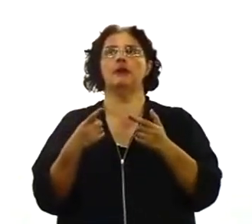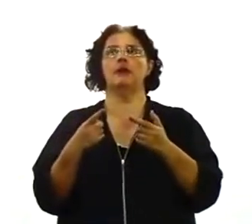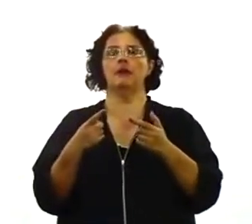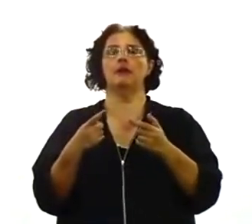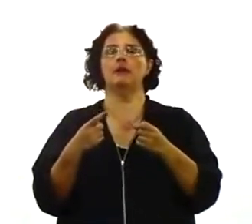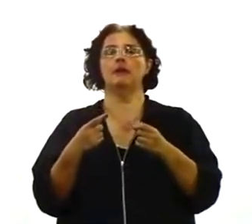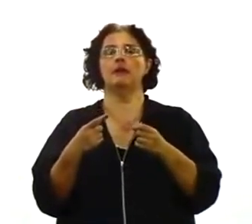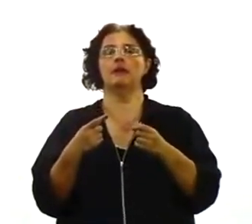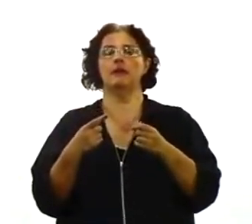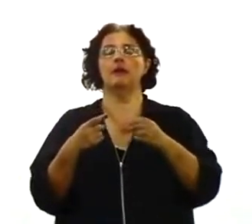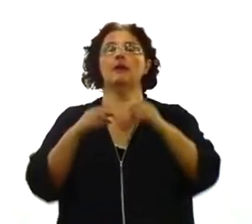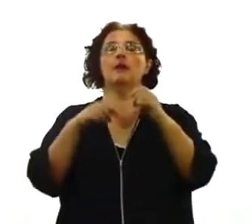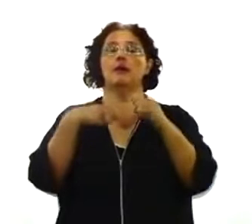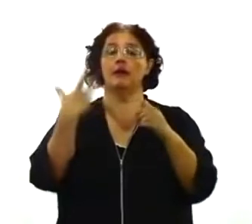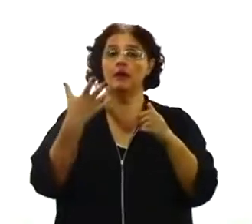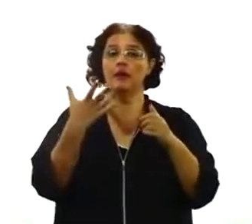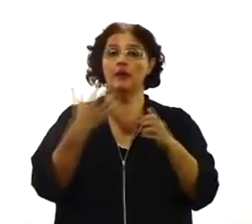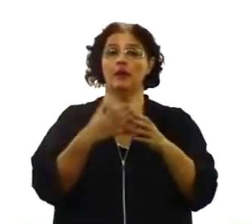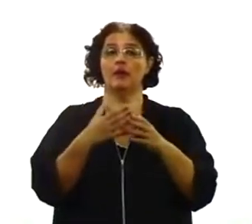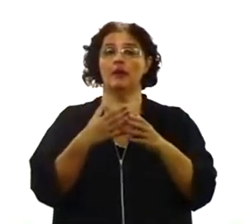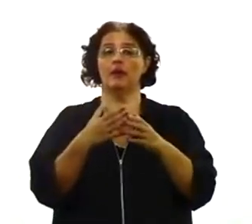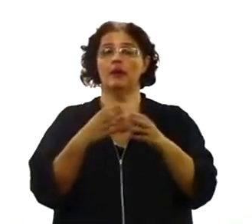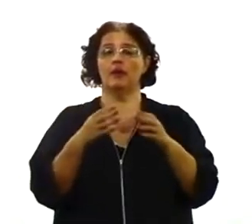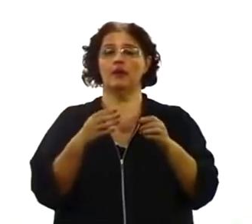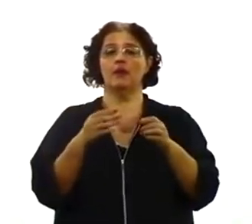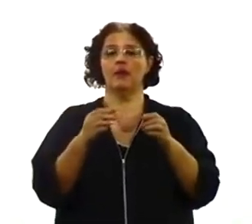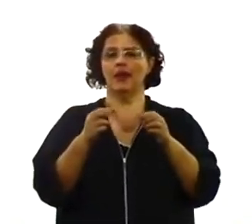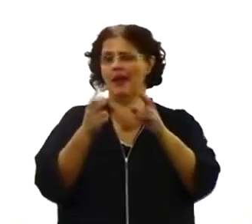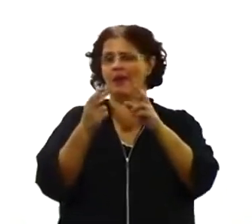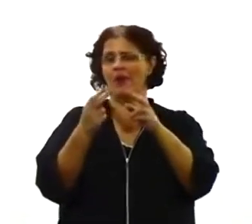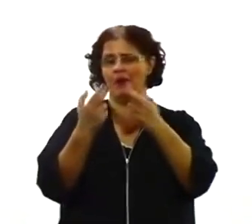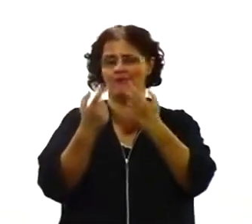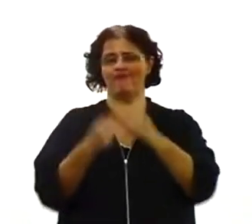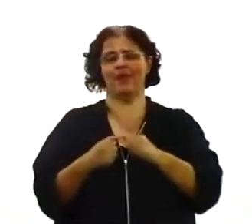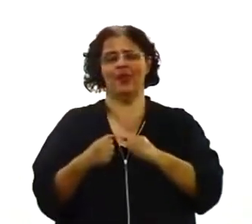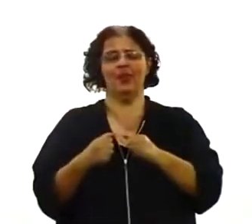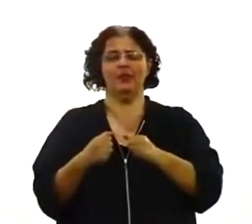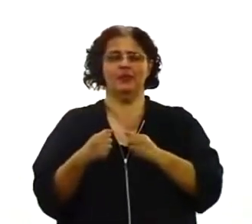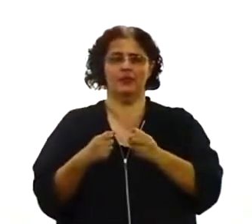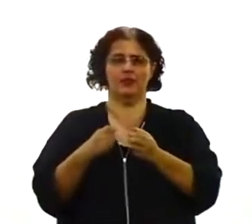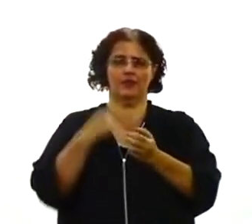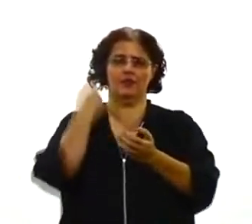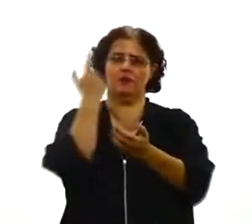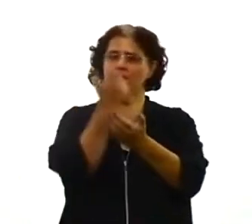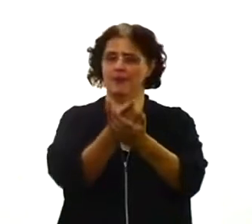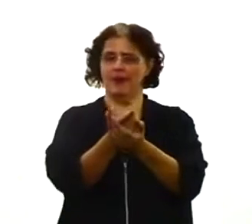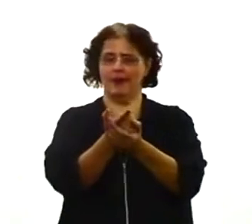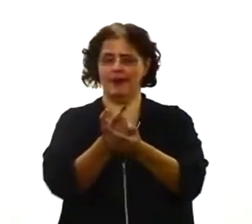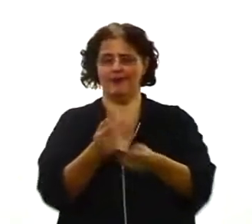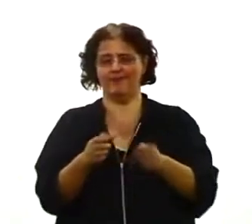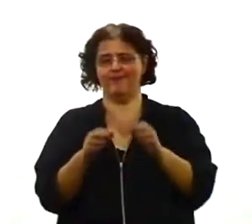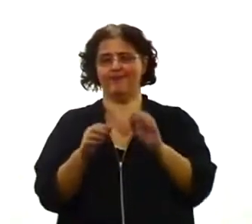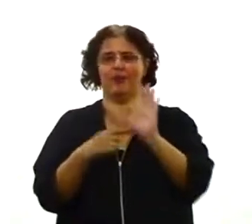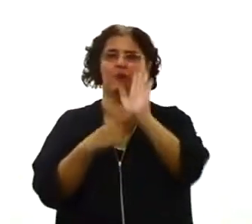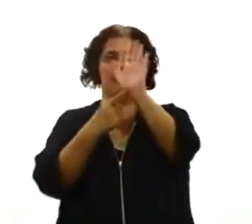conosco, nós vamos e damos um sinal. Ou seja, nós estamos querendo dizer, que com aquele, ou